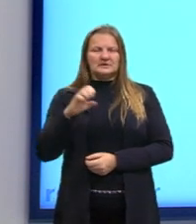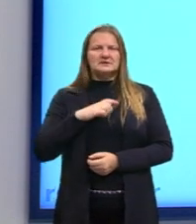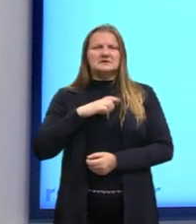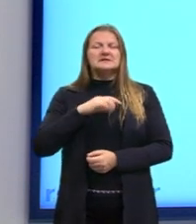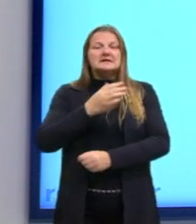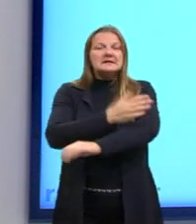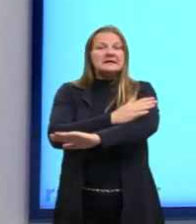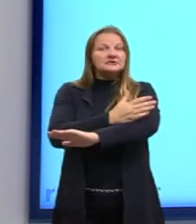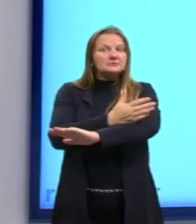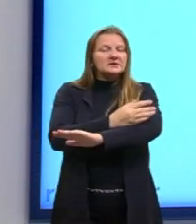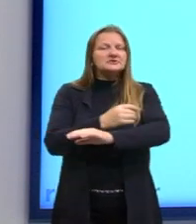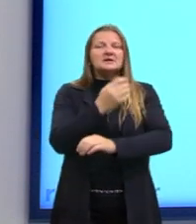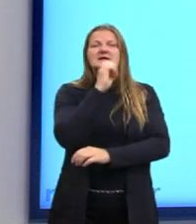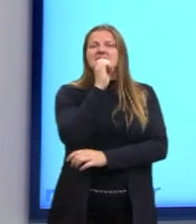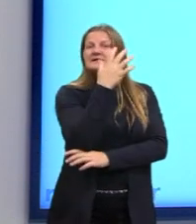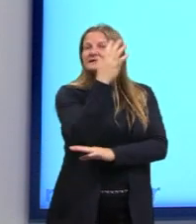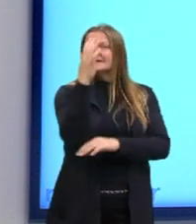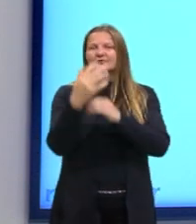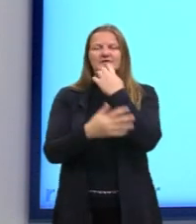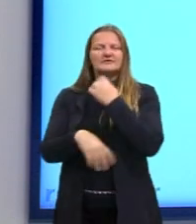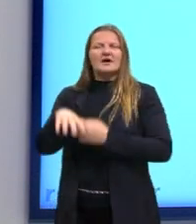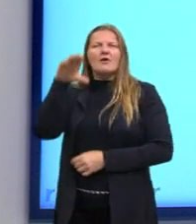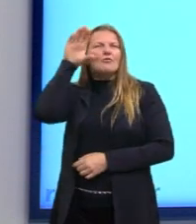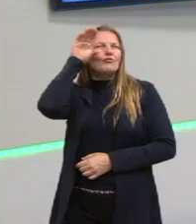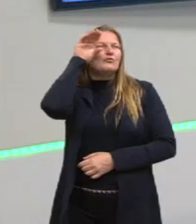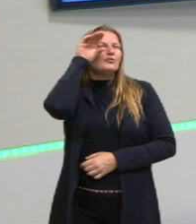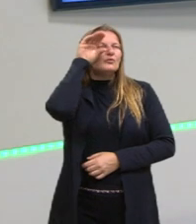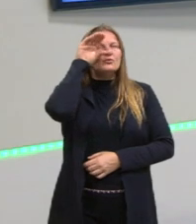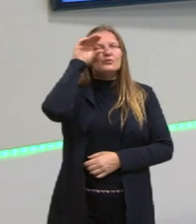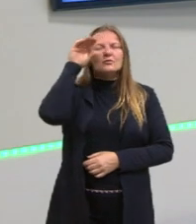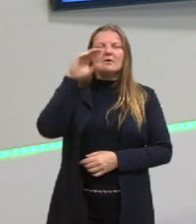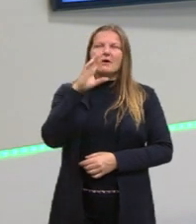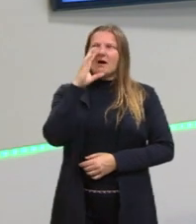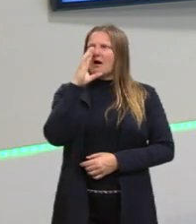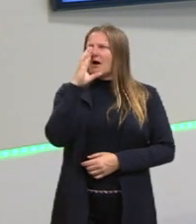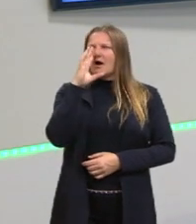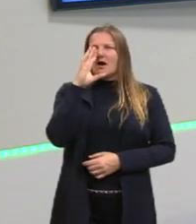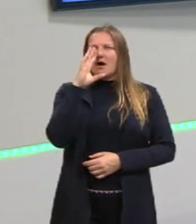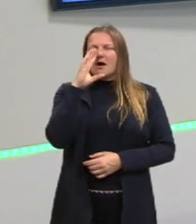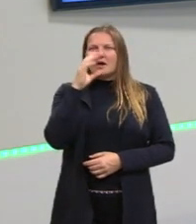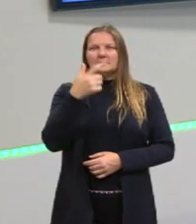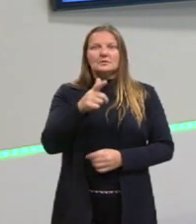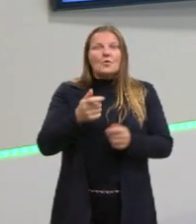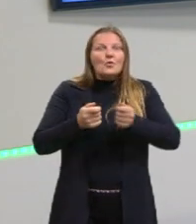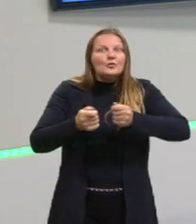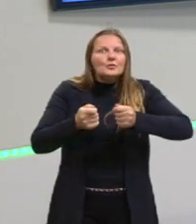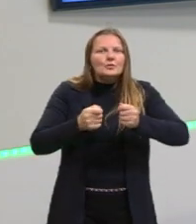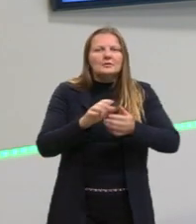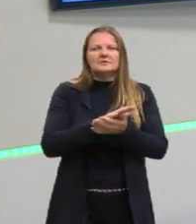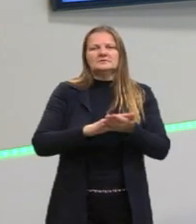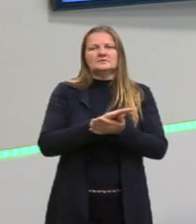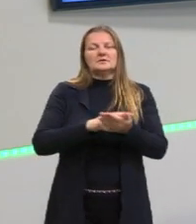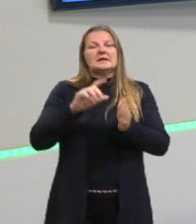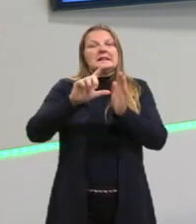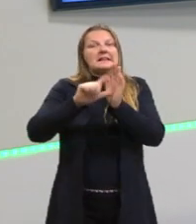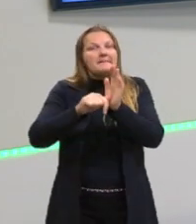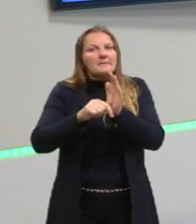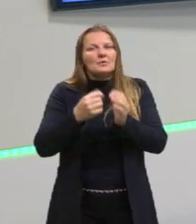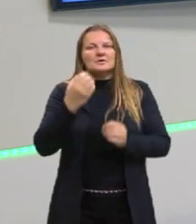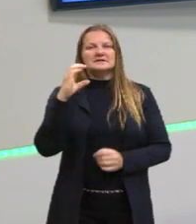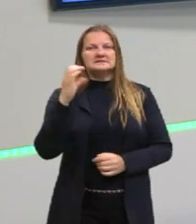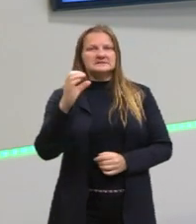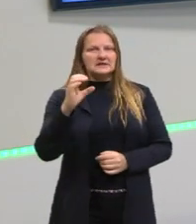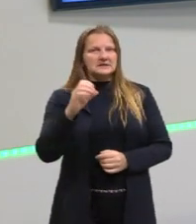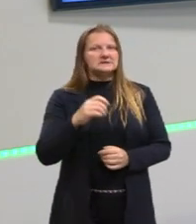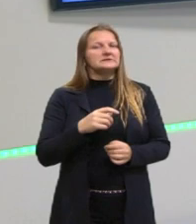média, a natureza é contemplativa, as pessoas não tentavam controlar a natureza e a partir das ciências naturais da